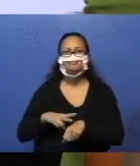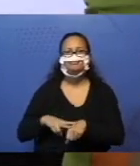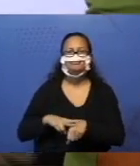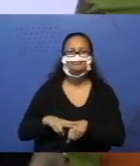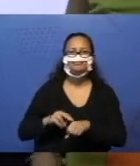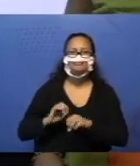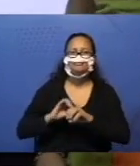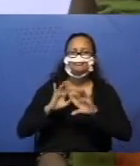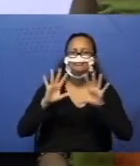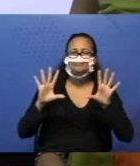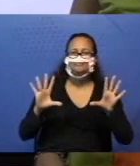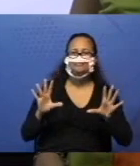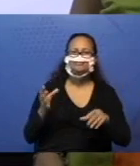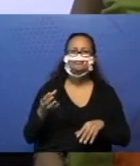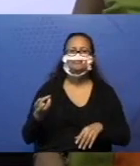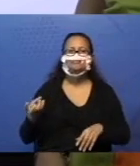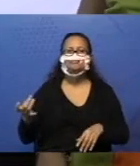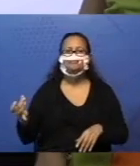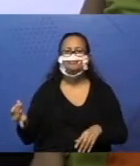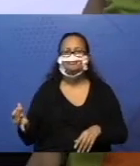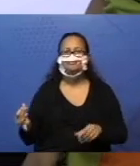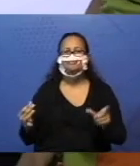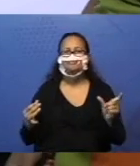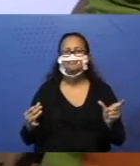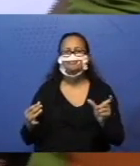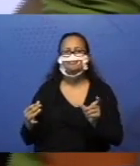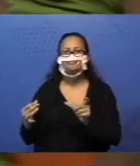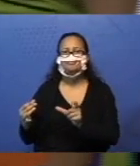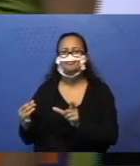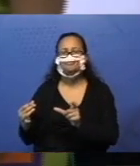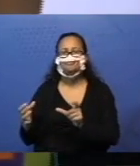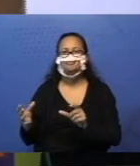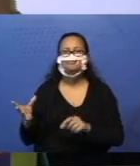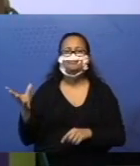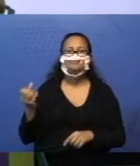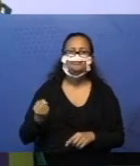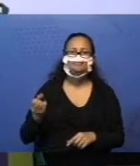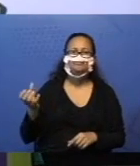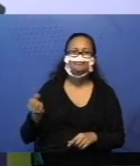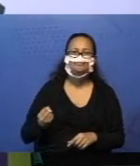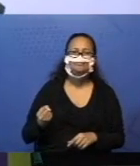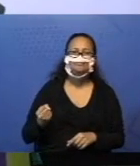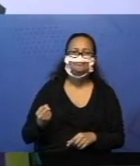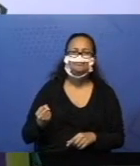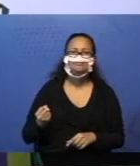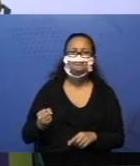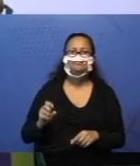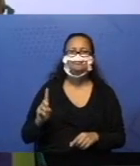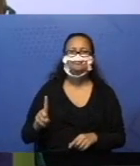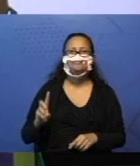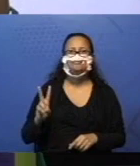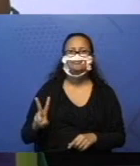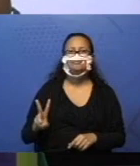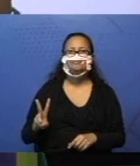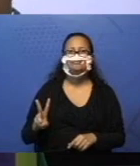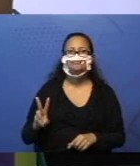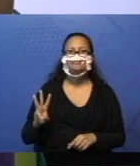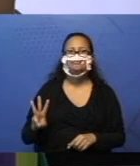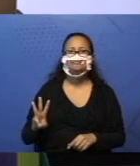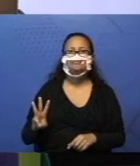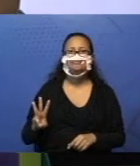E vou contar os quadrinhos brancos. Vamos lá? 1, 2,